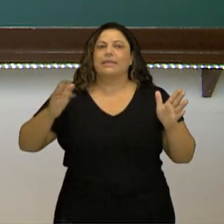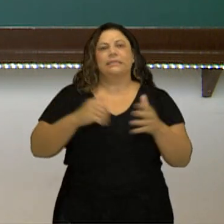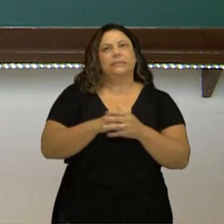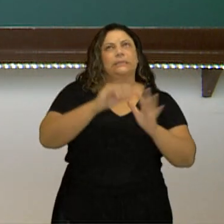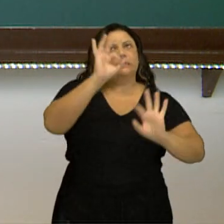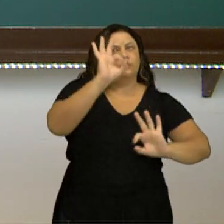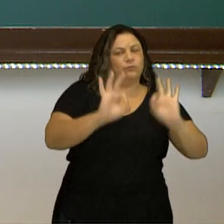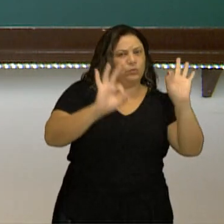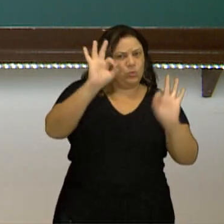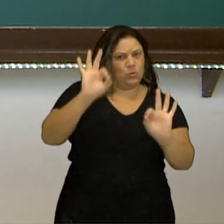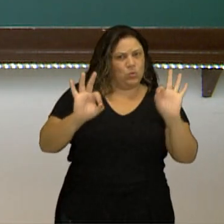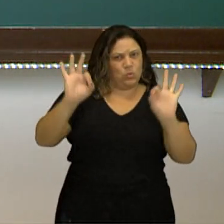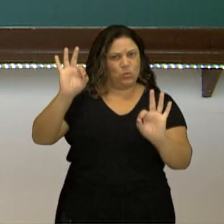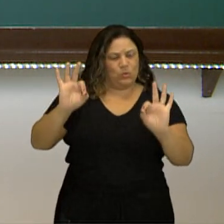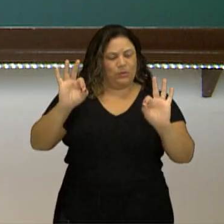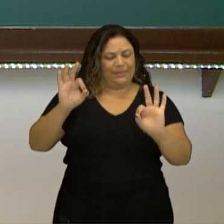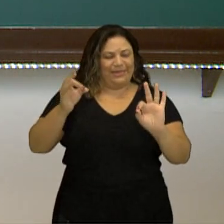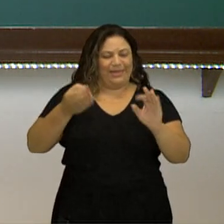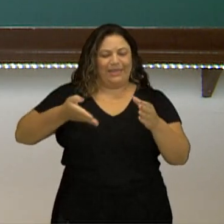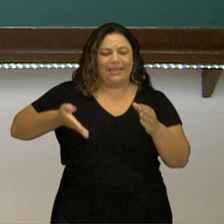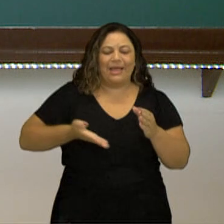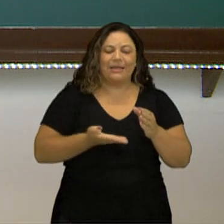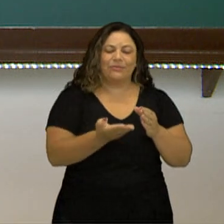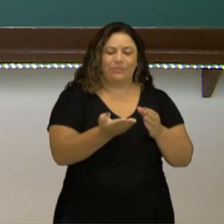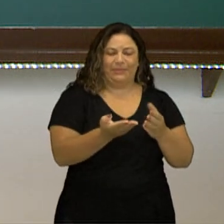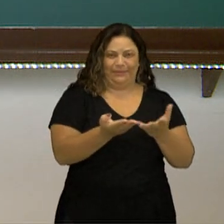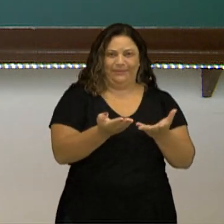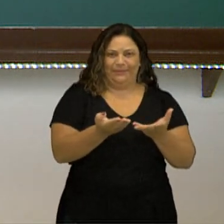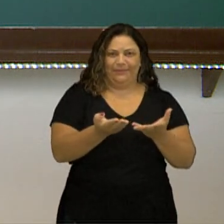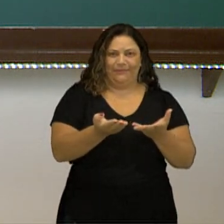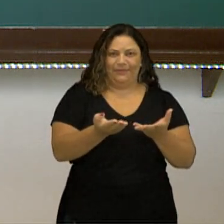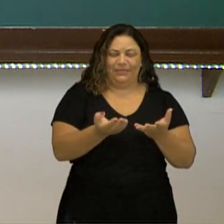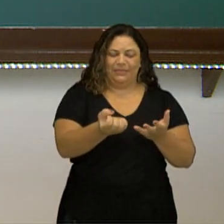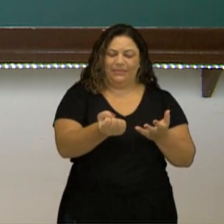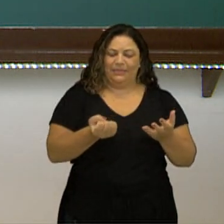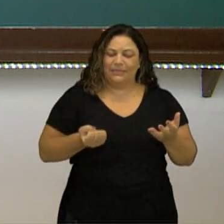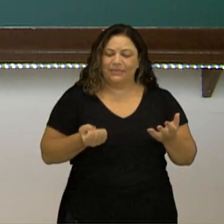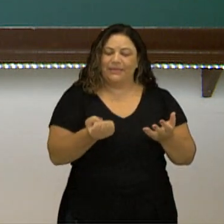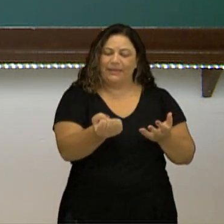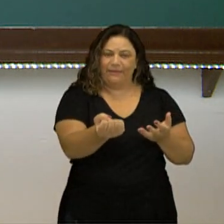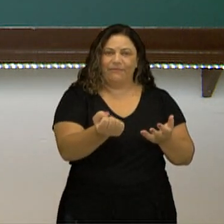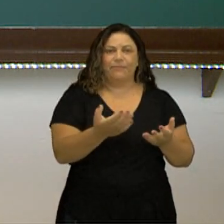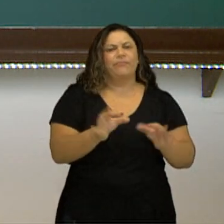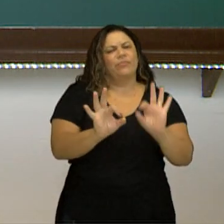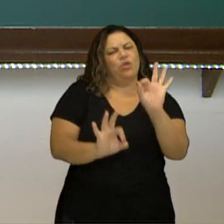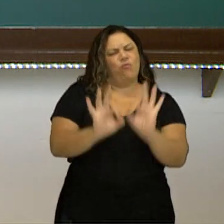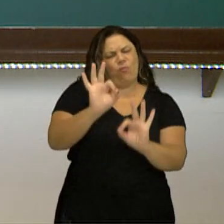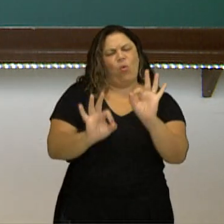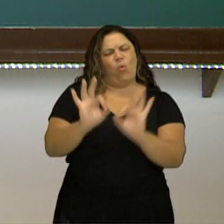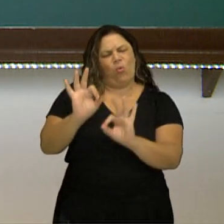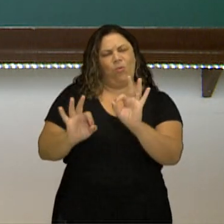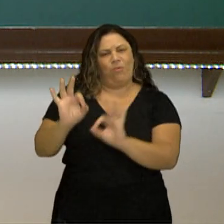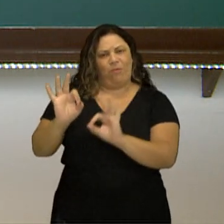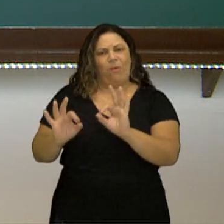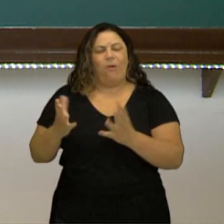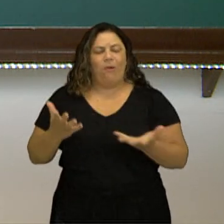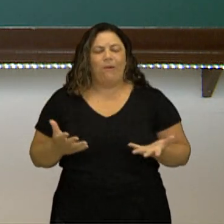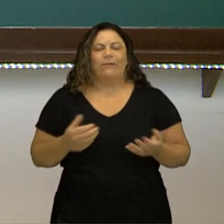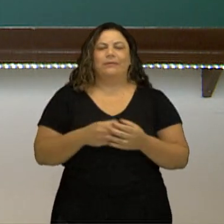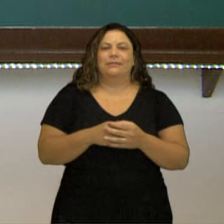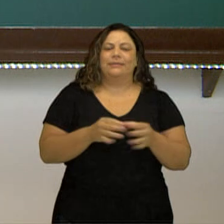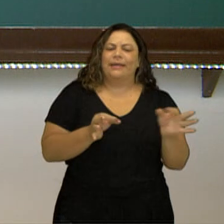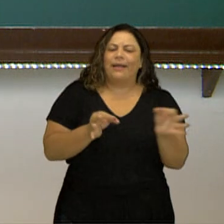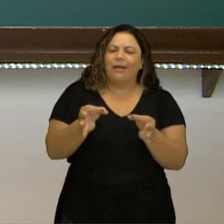ordenar uma gaveta. A não fala assim, mas pensando. Eu vou colocar esta gaveta em ordem. E se eu vou colocar ela em